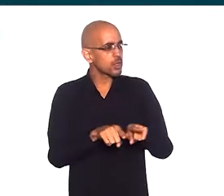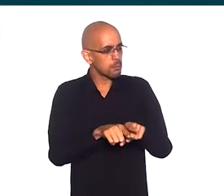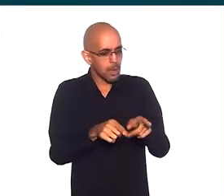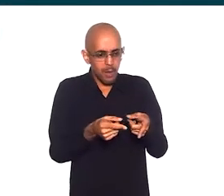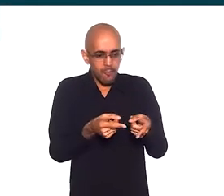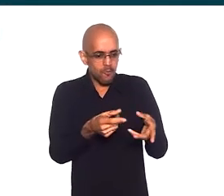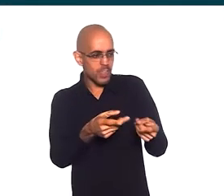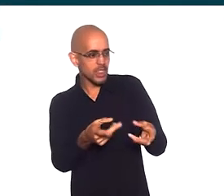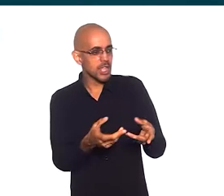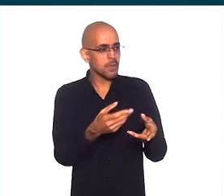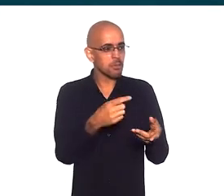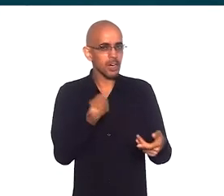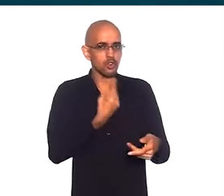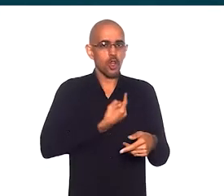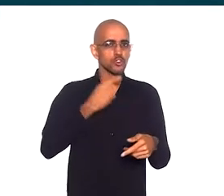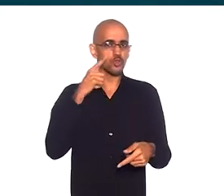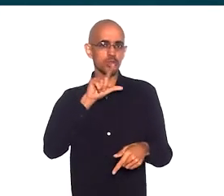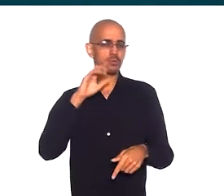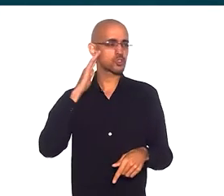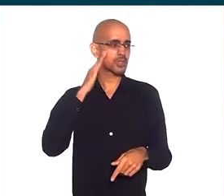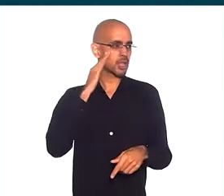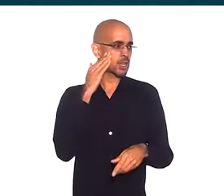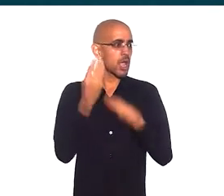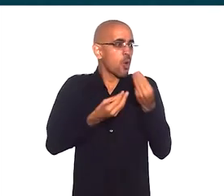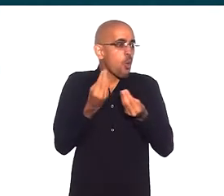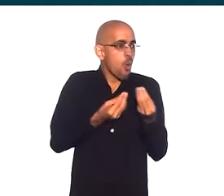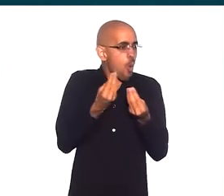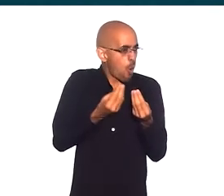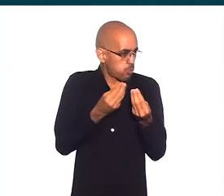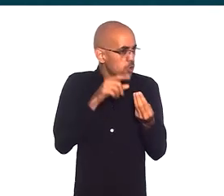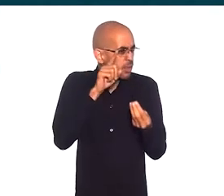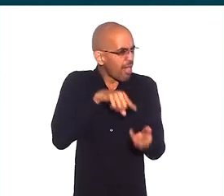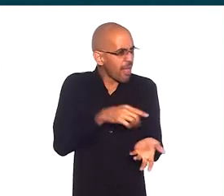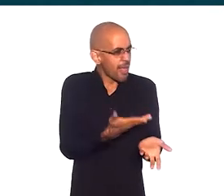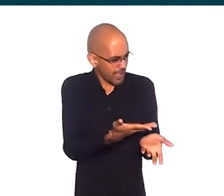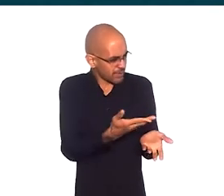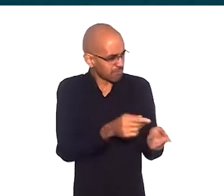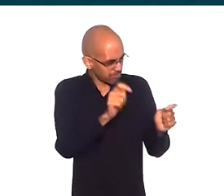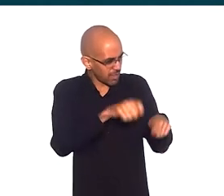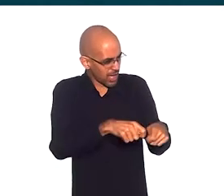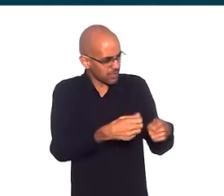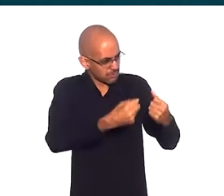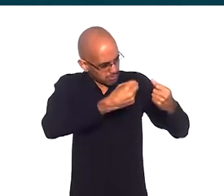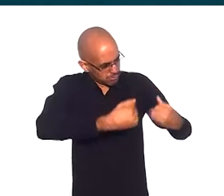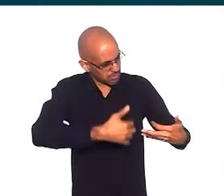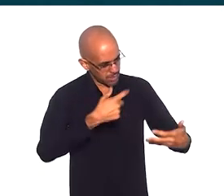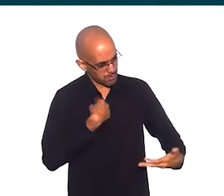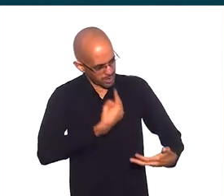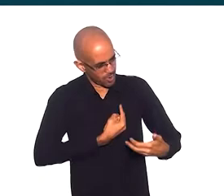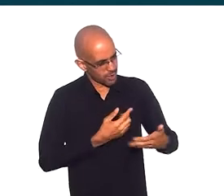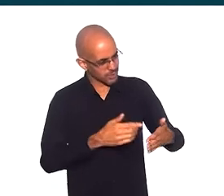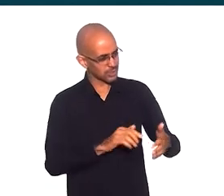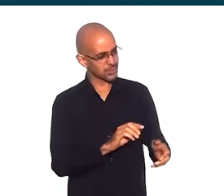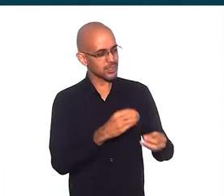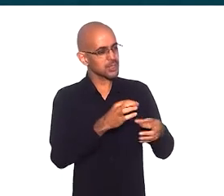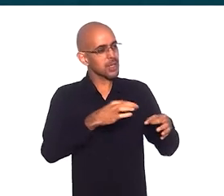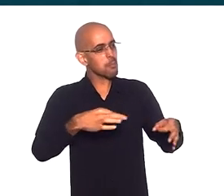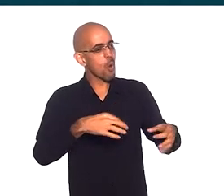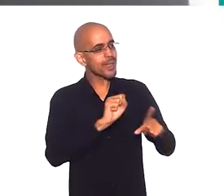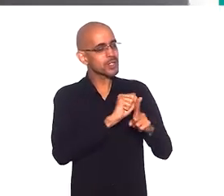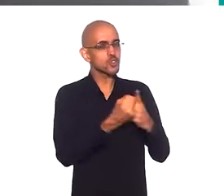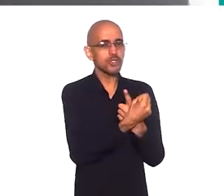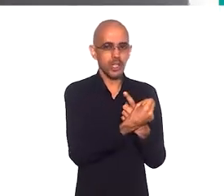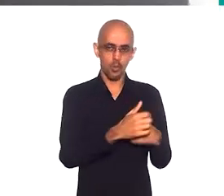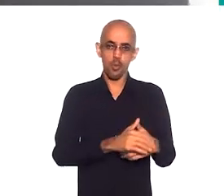para a gente poder conseguir entender na prática o que é exatamente essa moeda social?